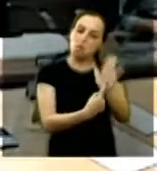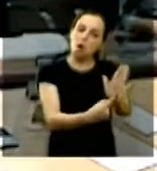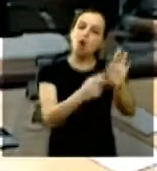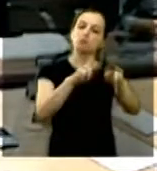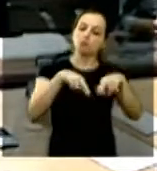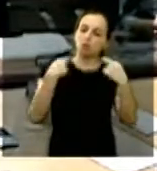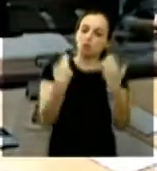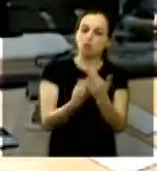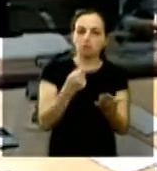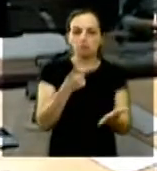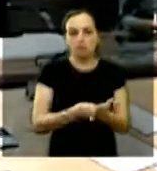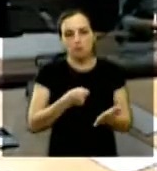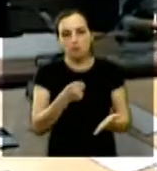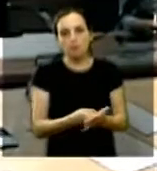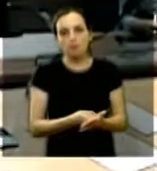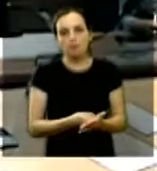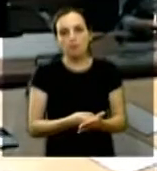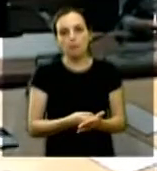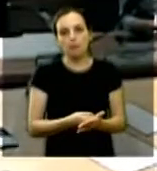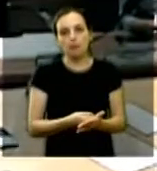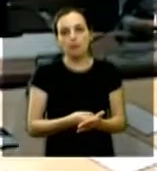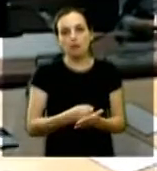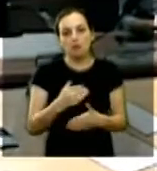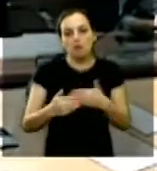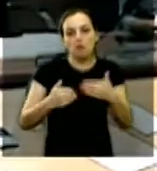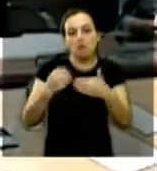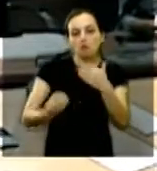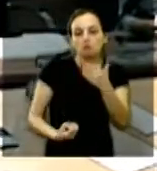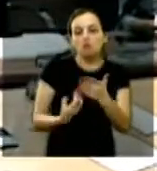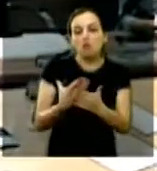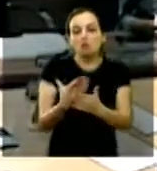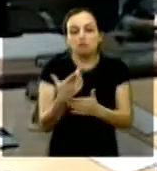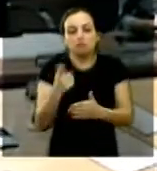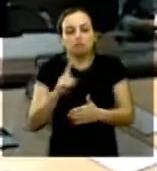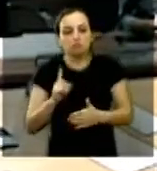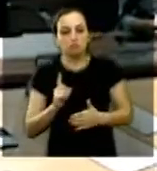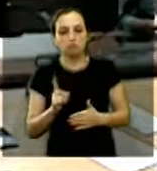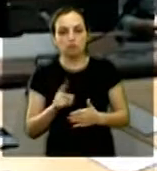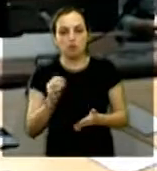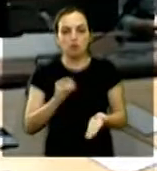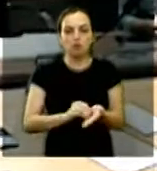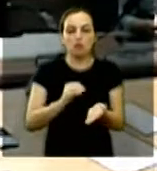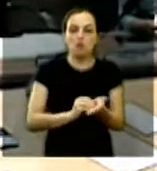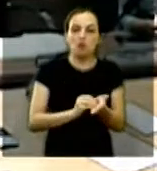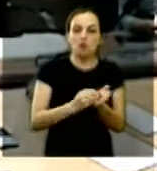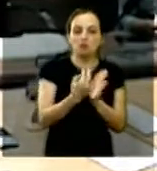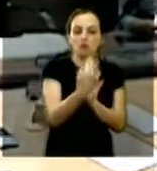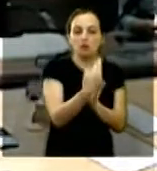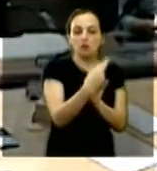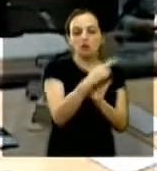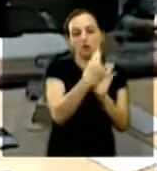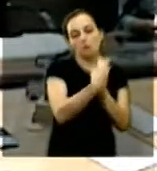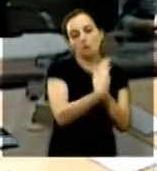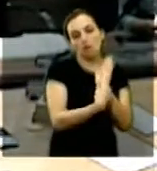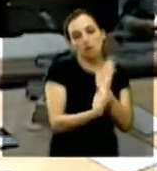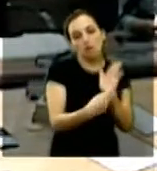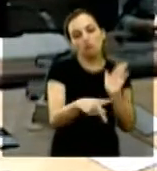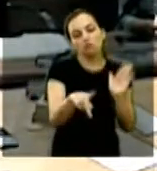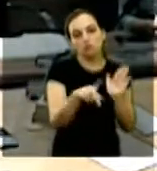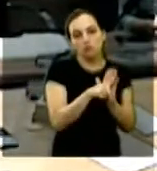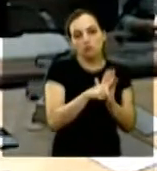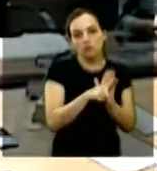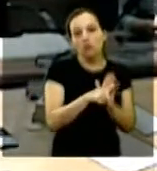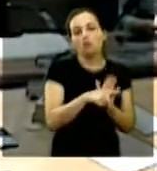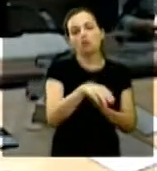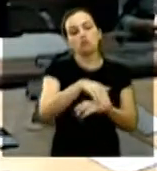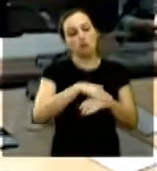você cobra e a coisa não anda o que está faltando uma simples regulamentação de um projeto que a